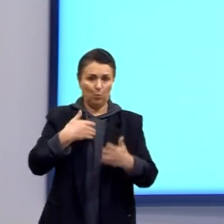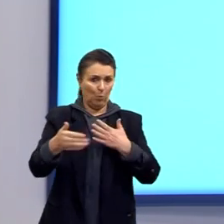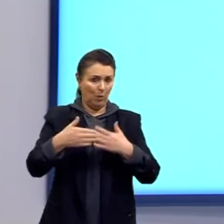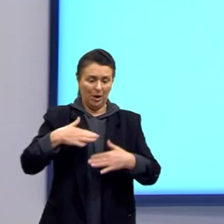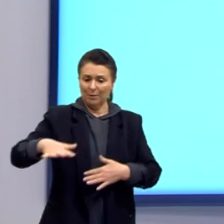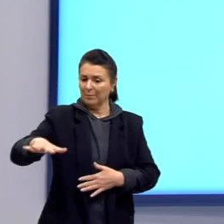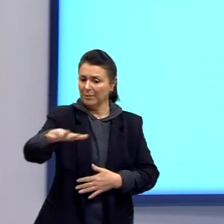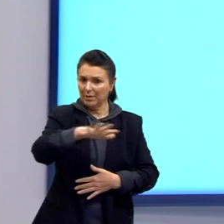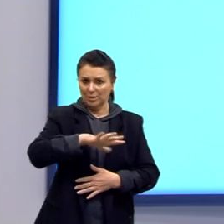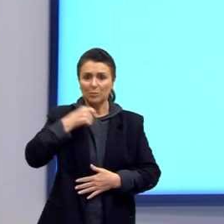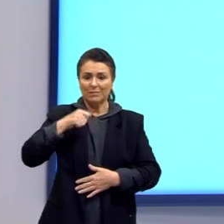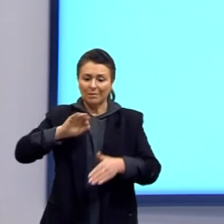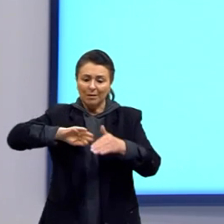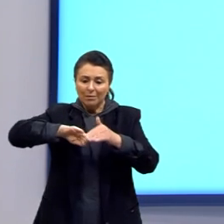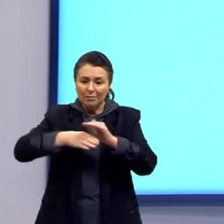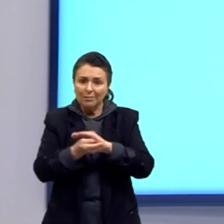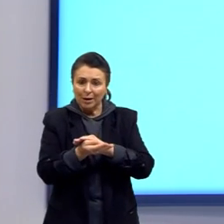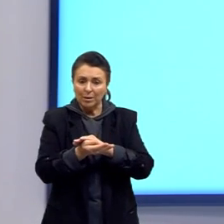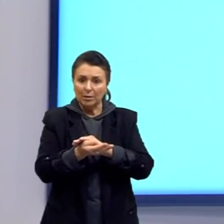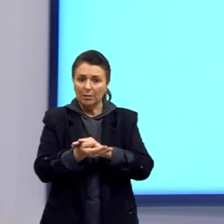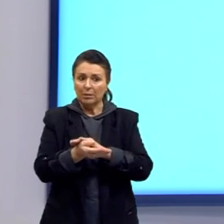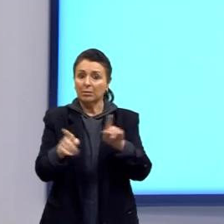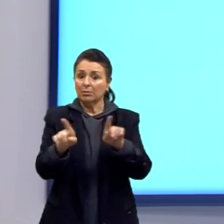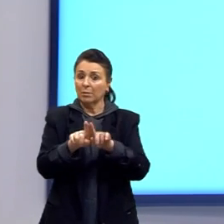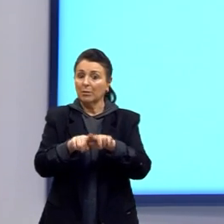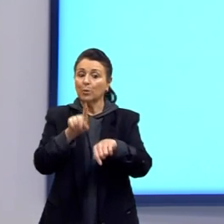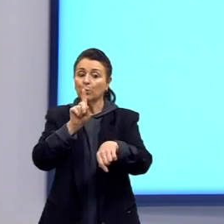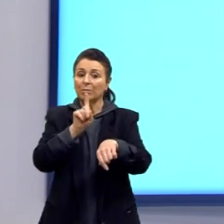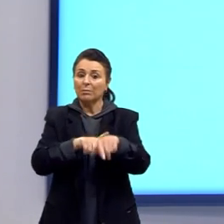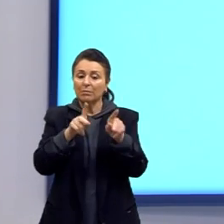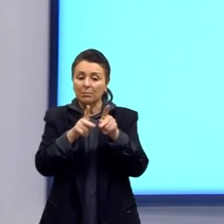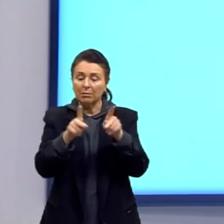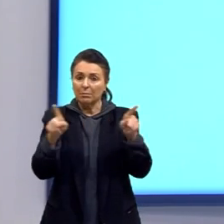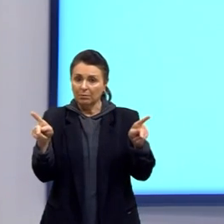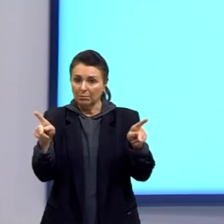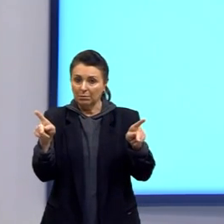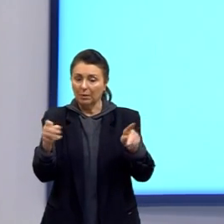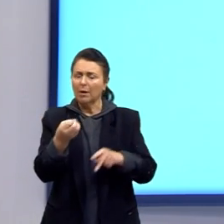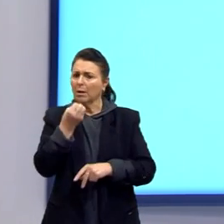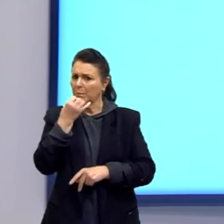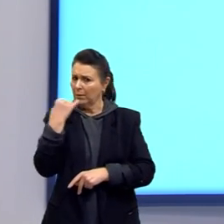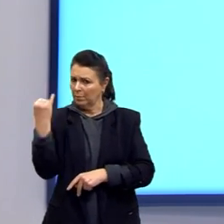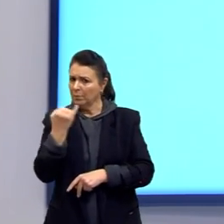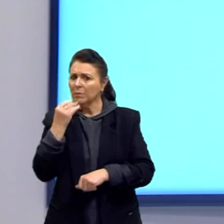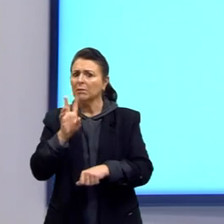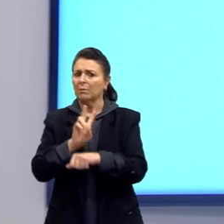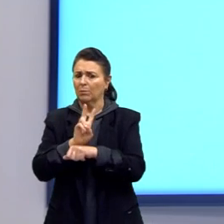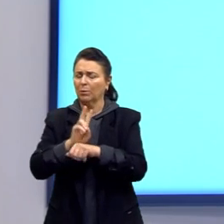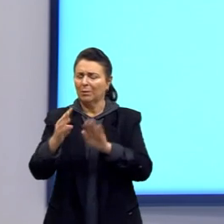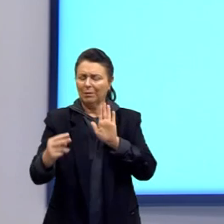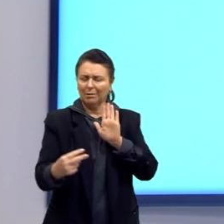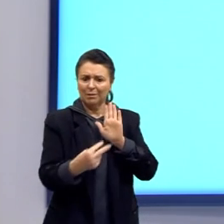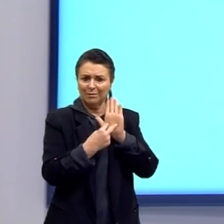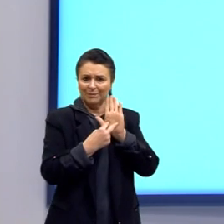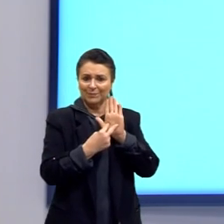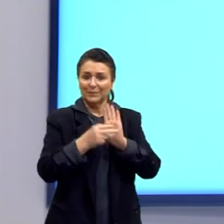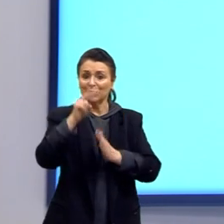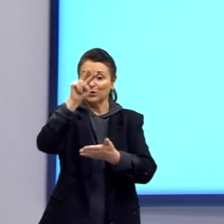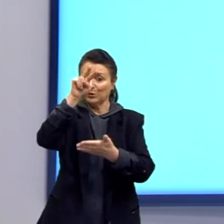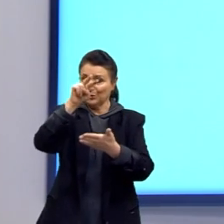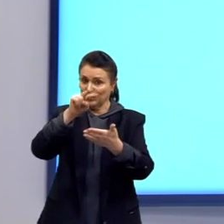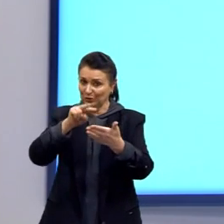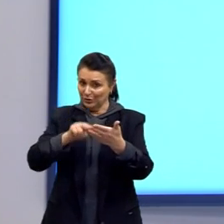em um determinado tempo. Então, é bem importante isso, gente. Vou até ler de novo.